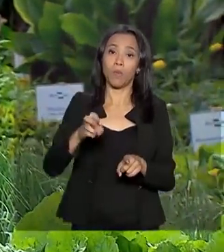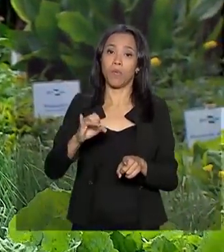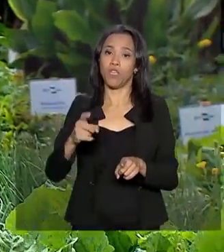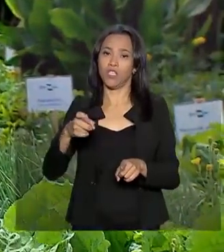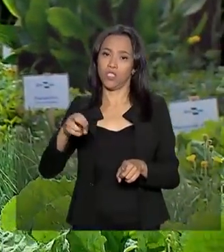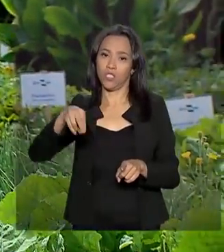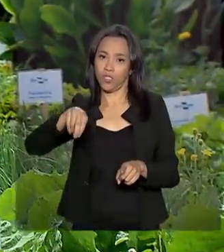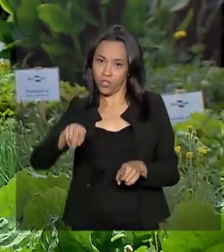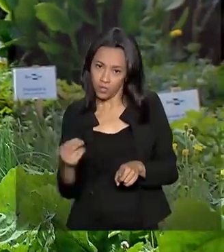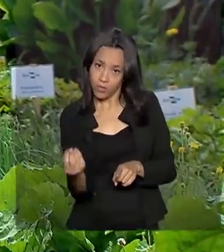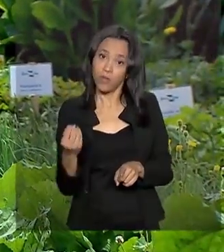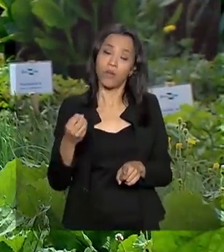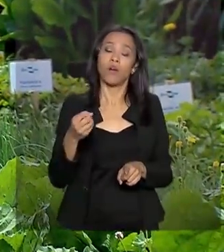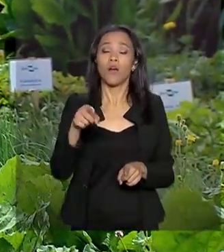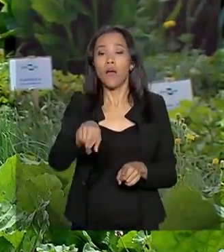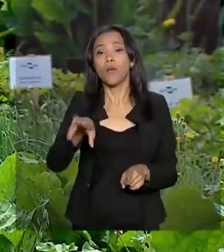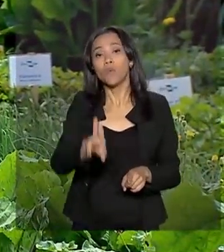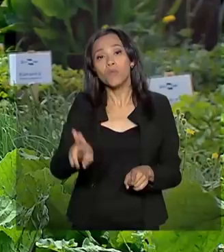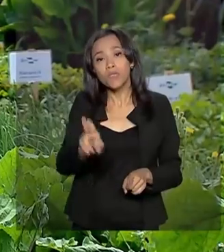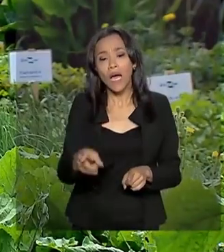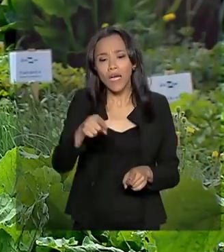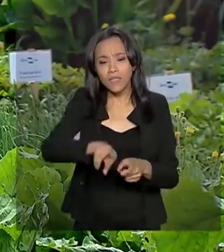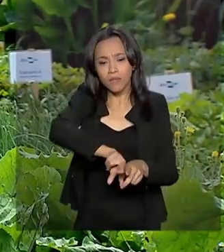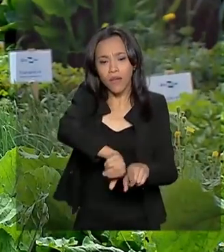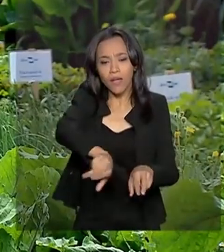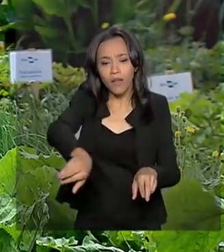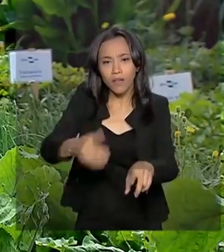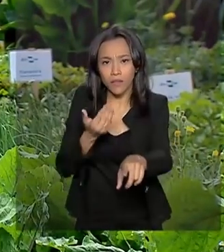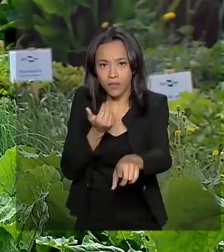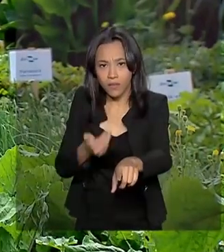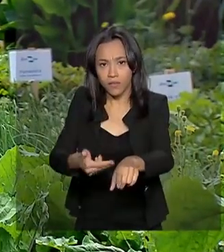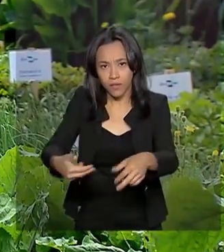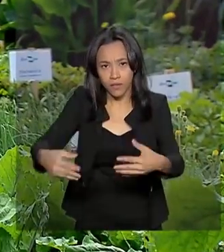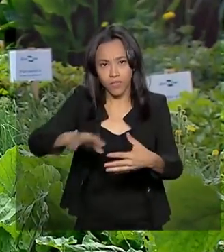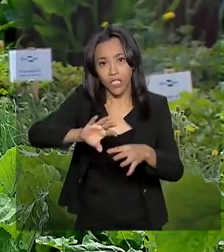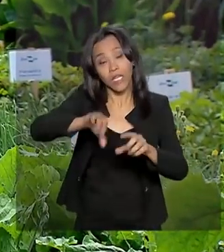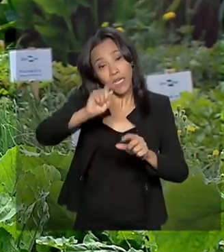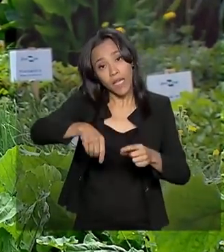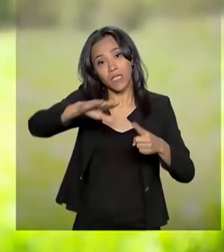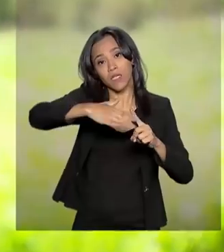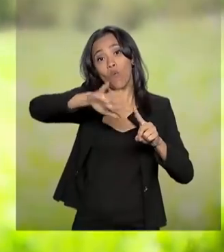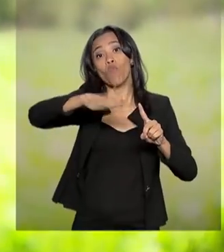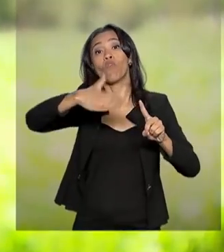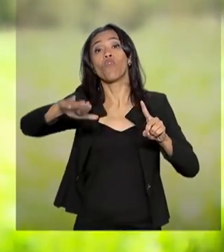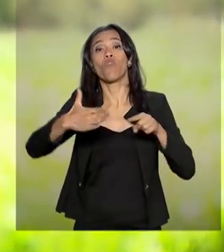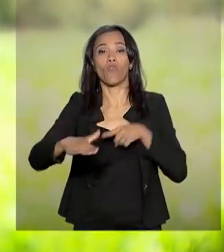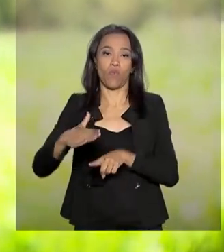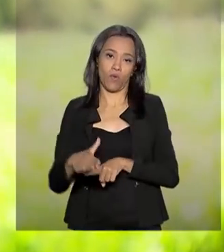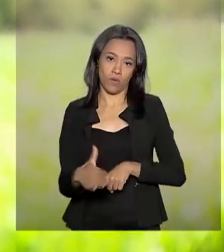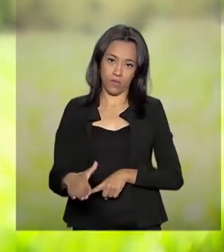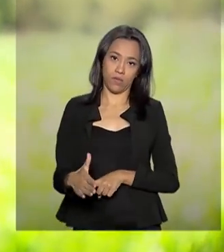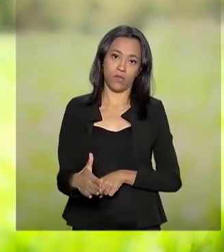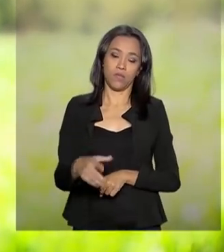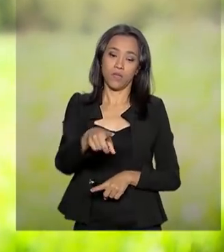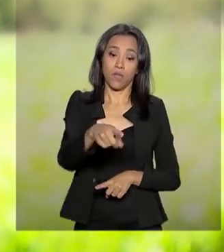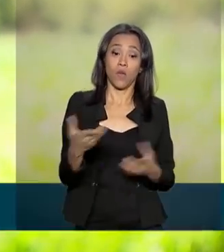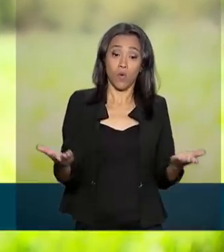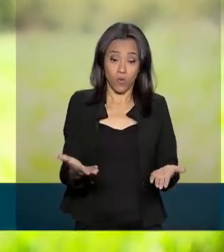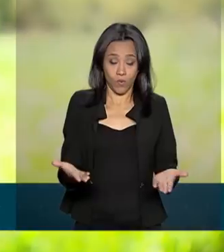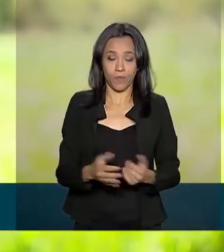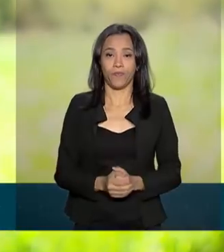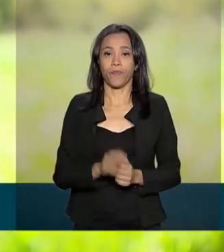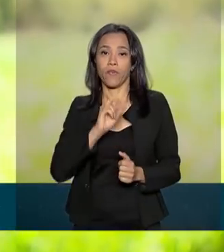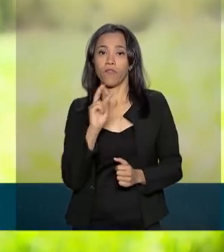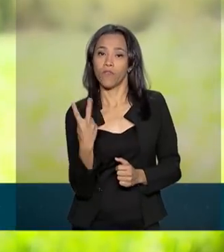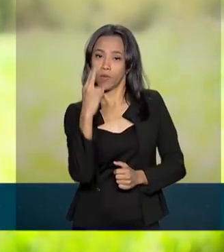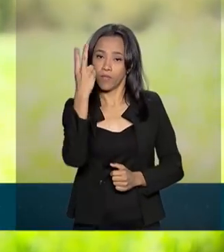a produção, o consumo e aumentar a oferta dessas folhagens no mercado. Hoje, com a valorização da alimentação saudável